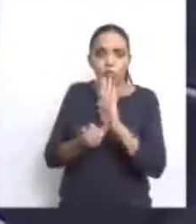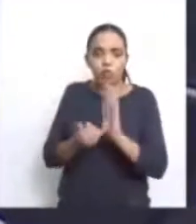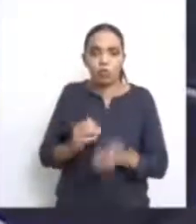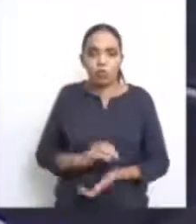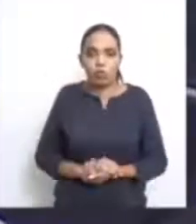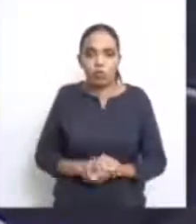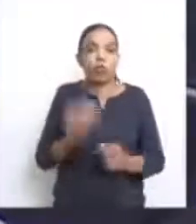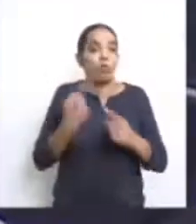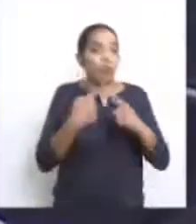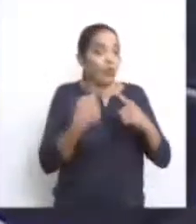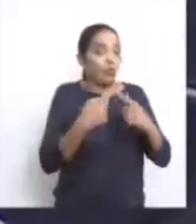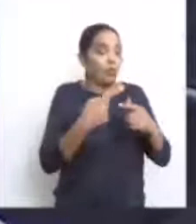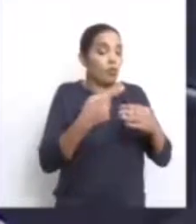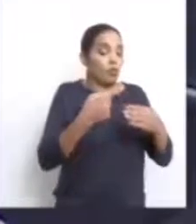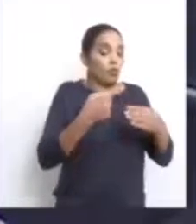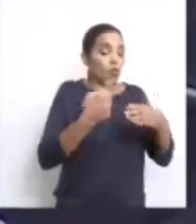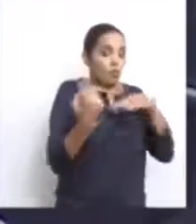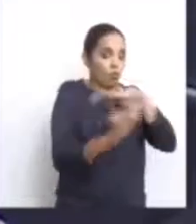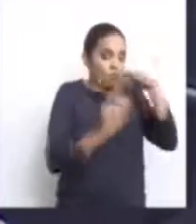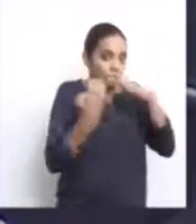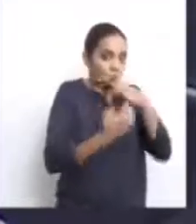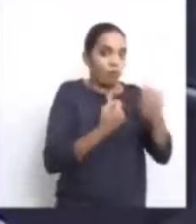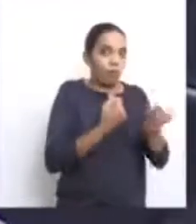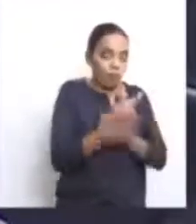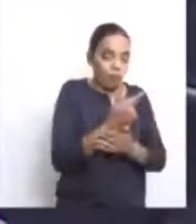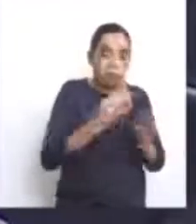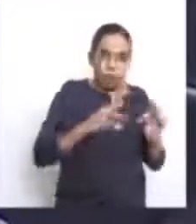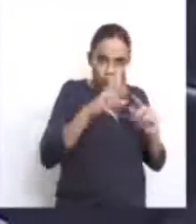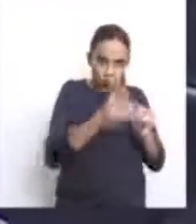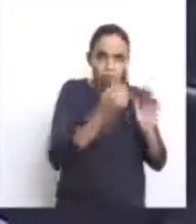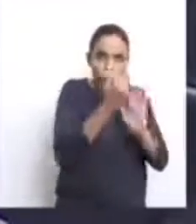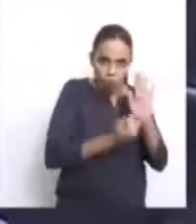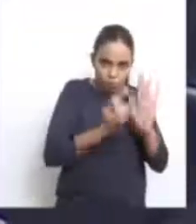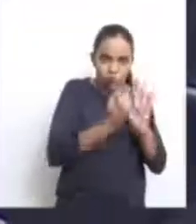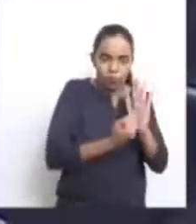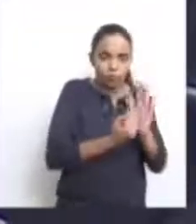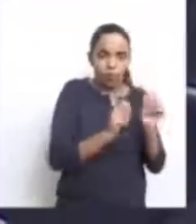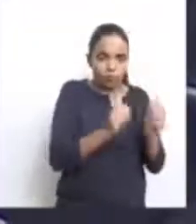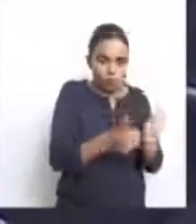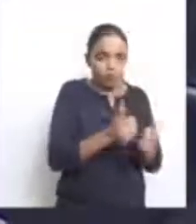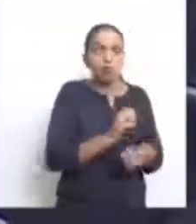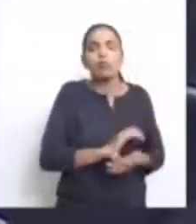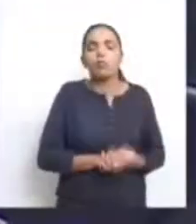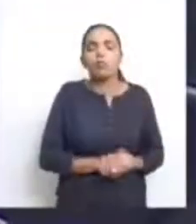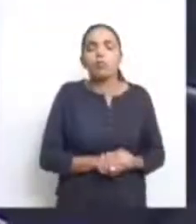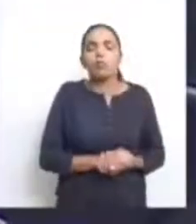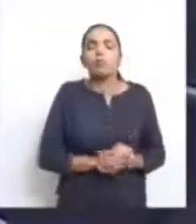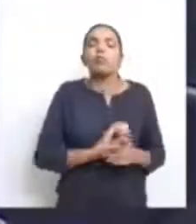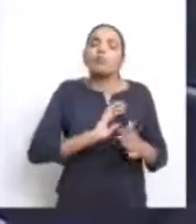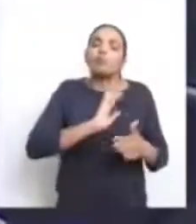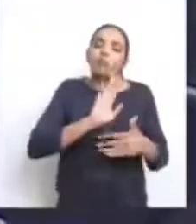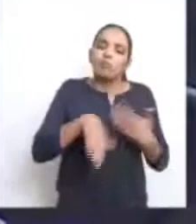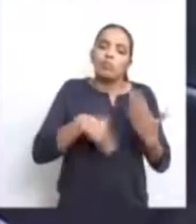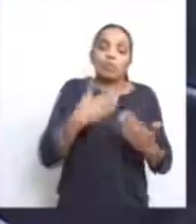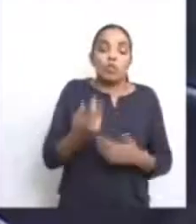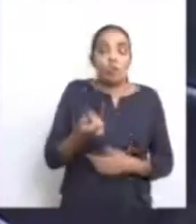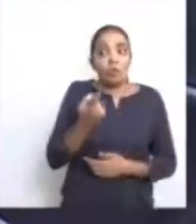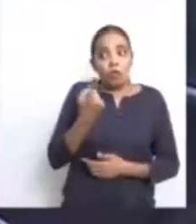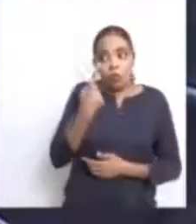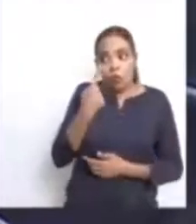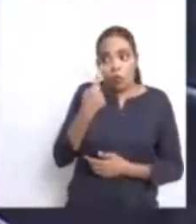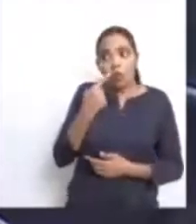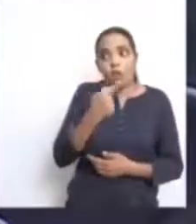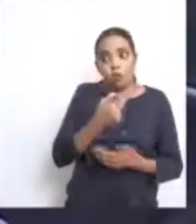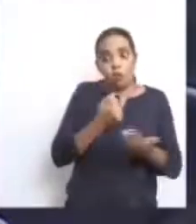PIS, COFINS, ISS, está pagando Imposto de Renda e Contribuição Social sobre Lucro. Aí ela vem e diz, olha, a obra